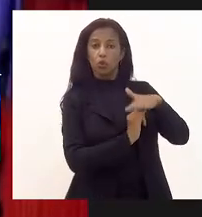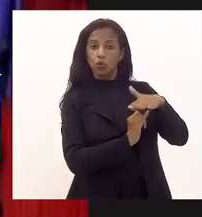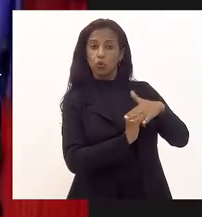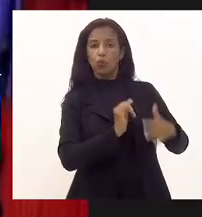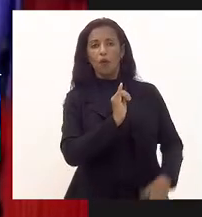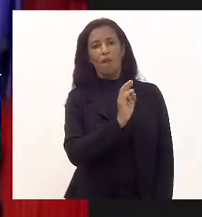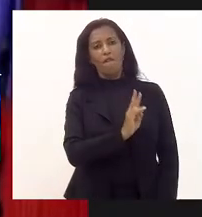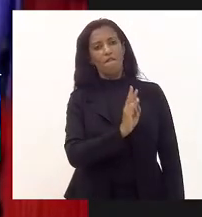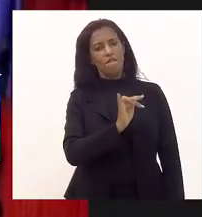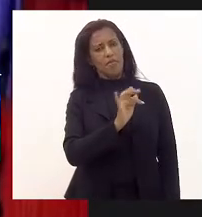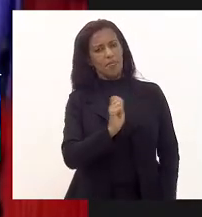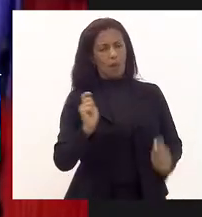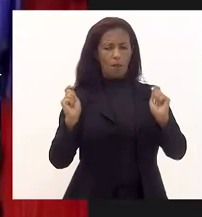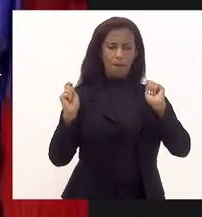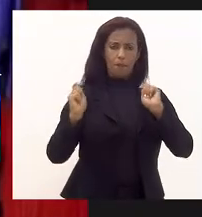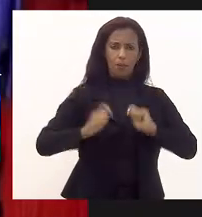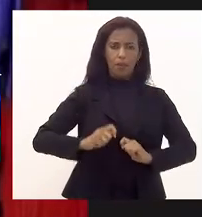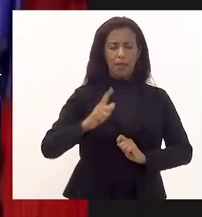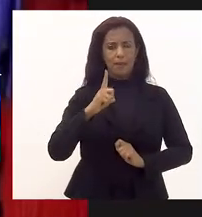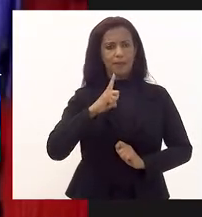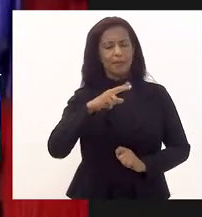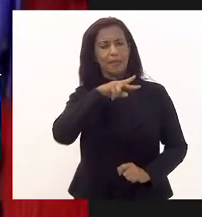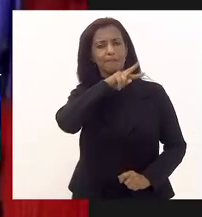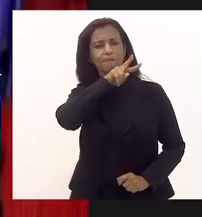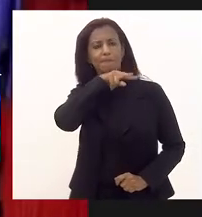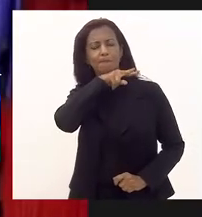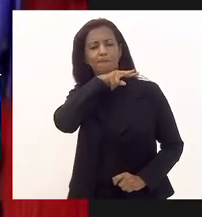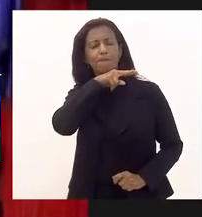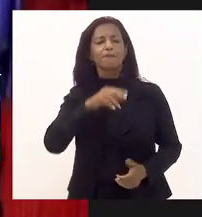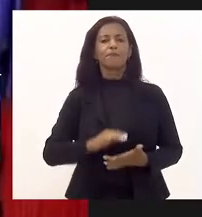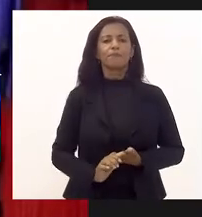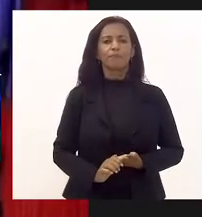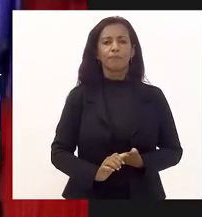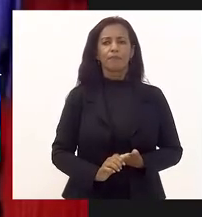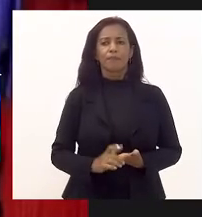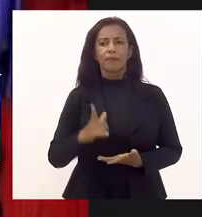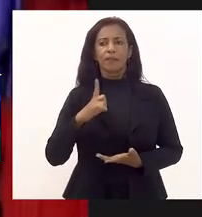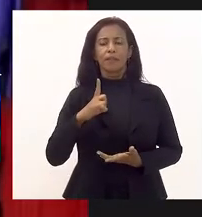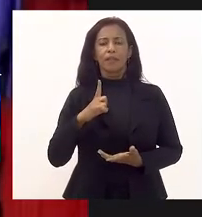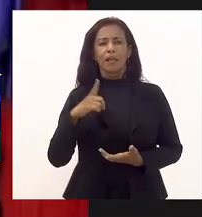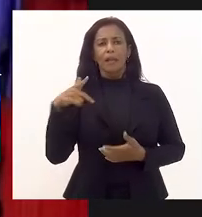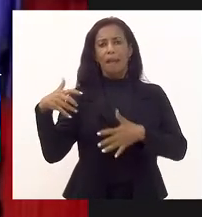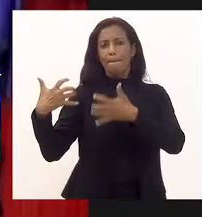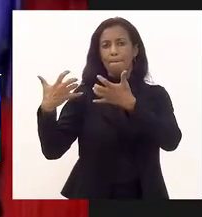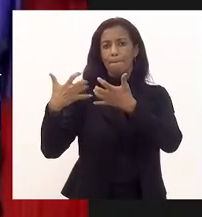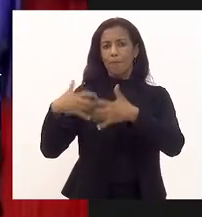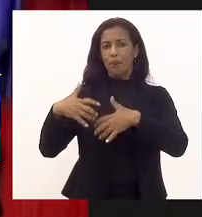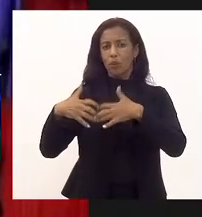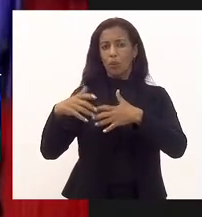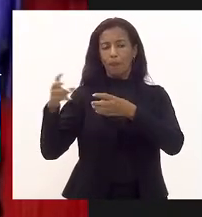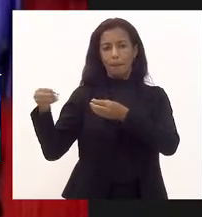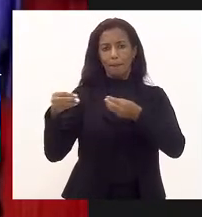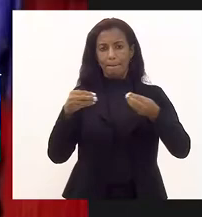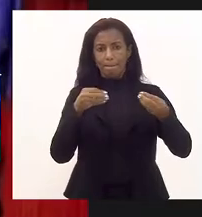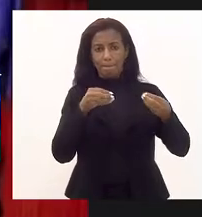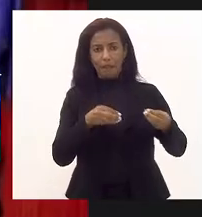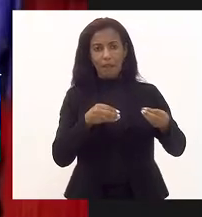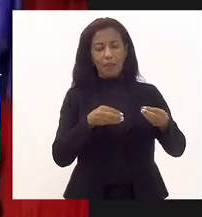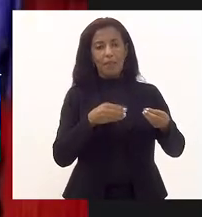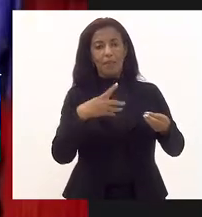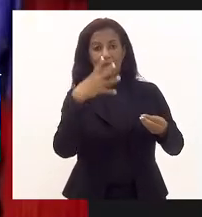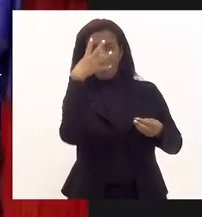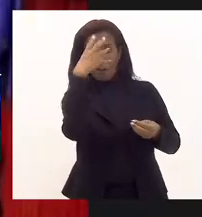Brasil pudesse abrigar o espécime de serpente Mussurana-Montana procedente de Petrópolis RJ. Em anexo, segue a